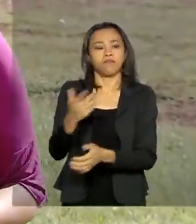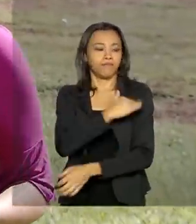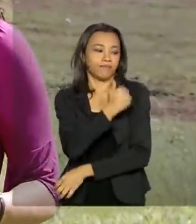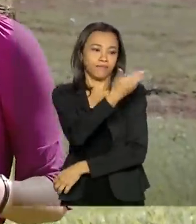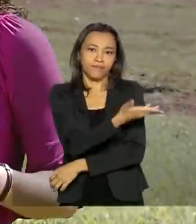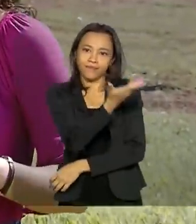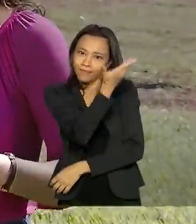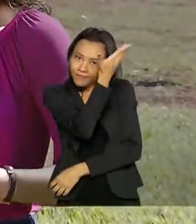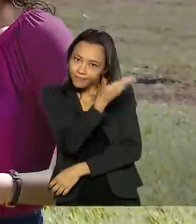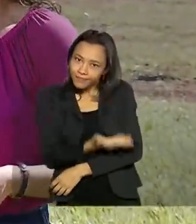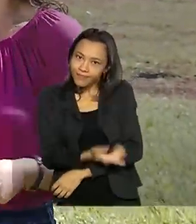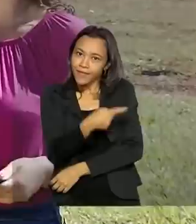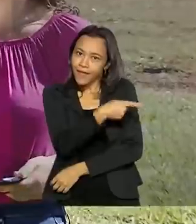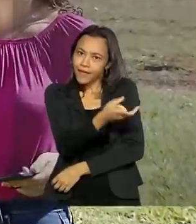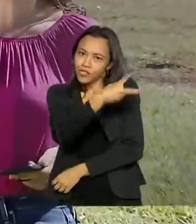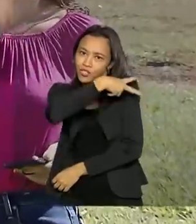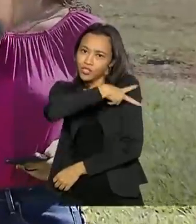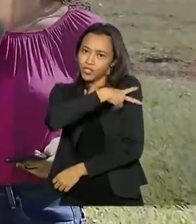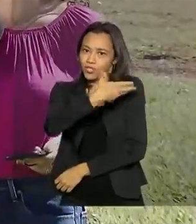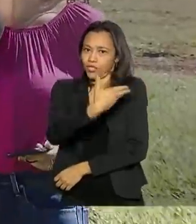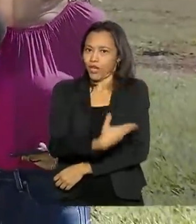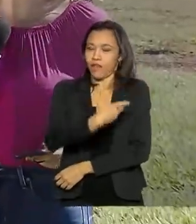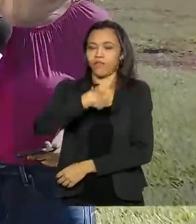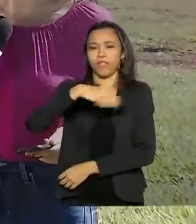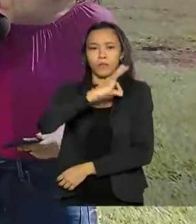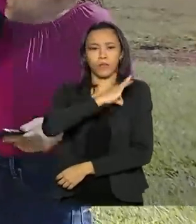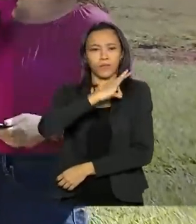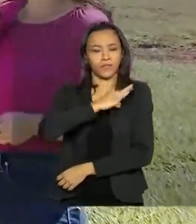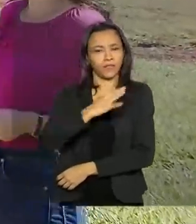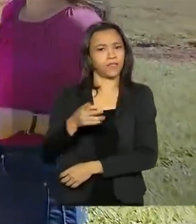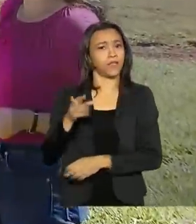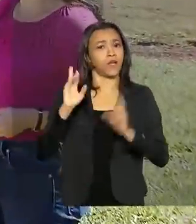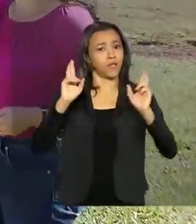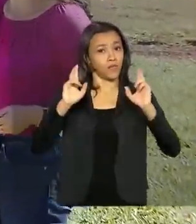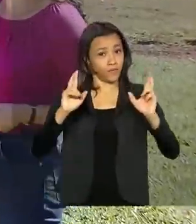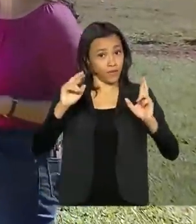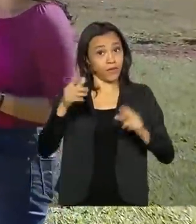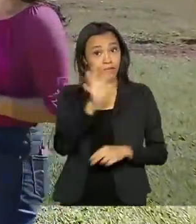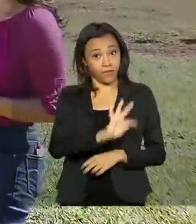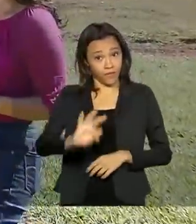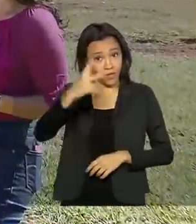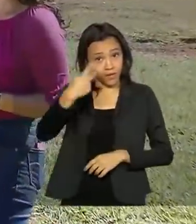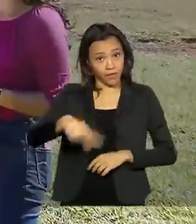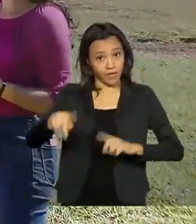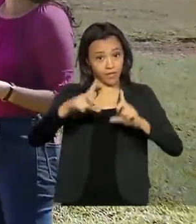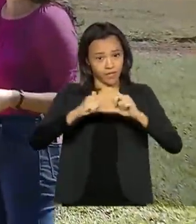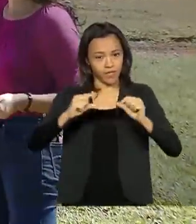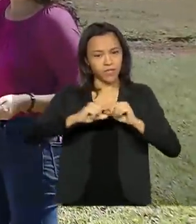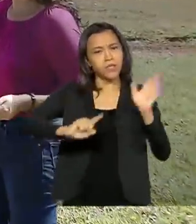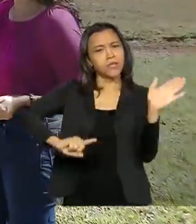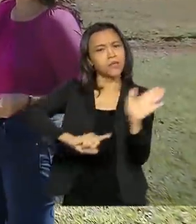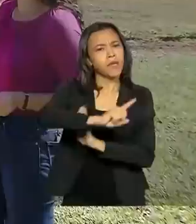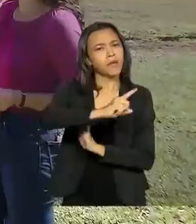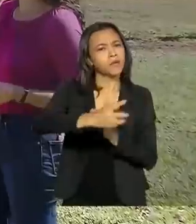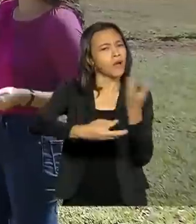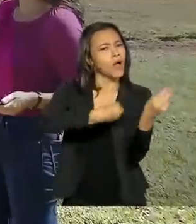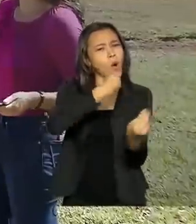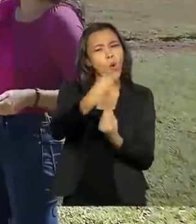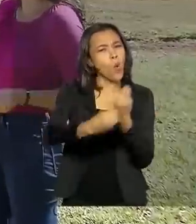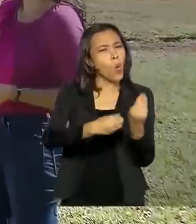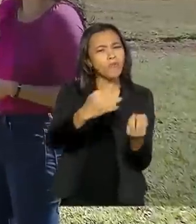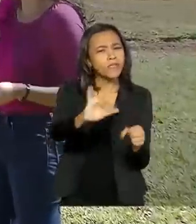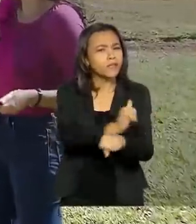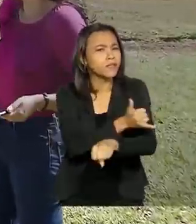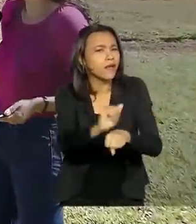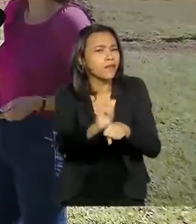Gessé Ferreira, ele é chefe da Delegacia da Polícia Rodoviária Federal aqui no Distrito Federal. Olá, Gessé. Como é vai funcionar, então, esse ano, essa operação